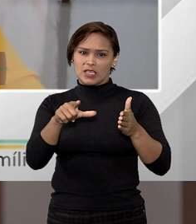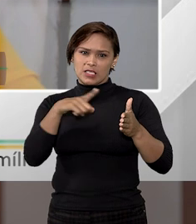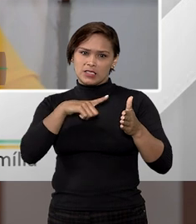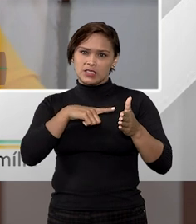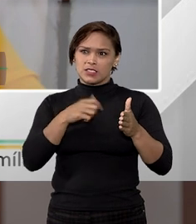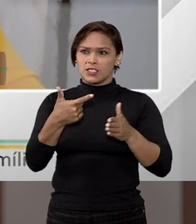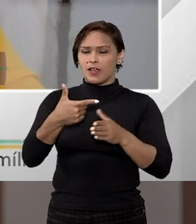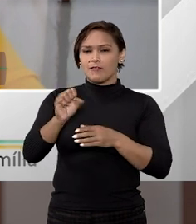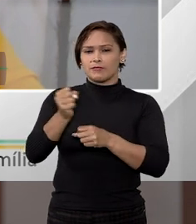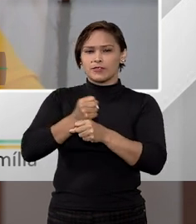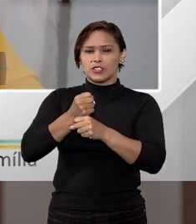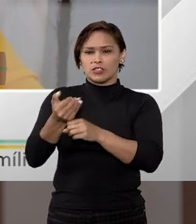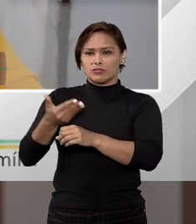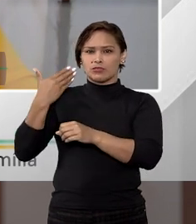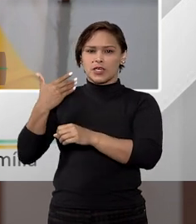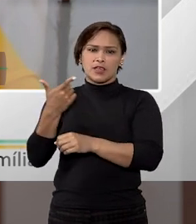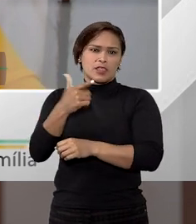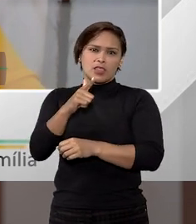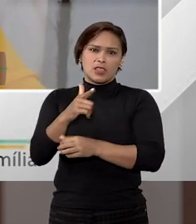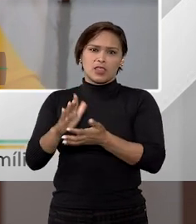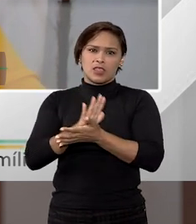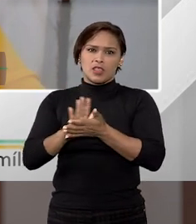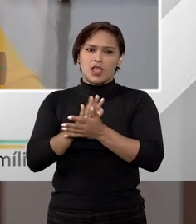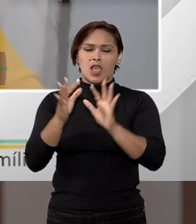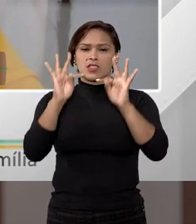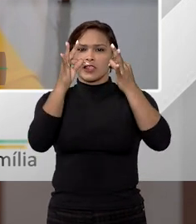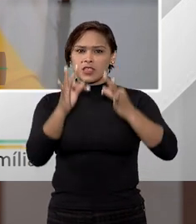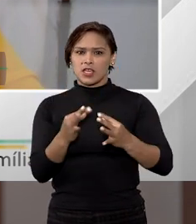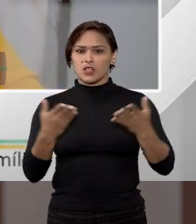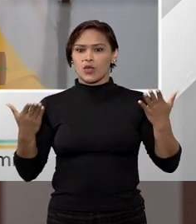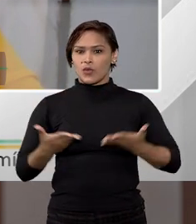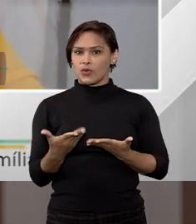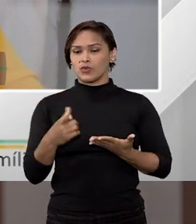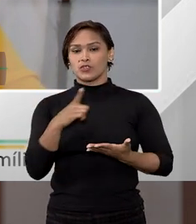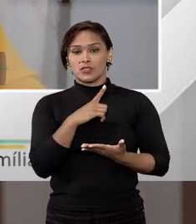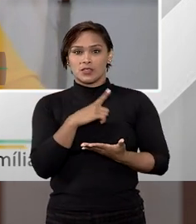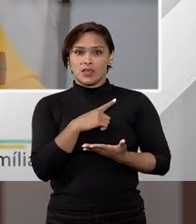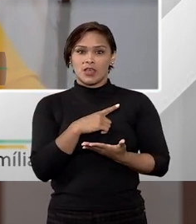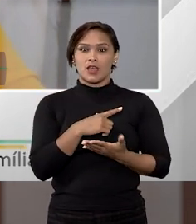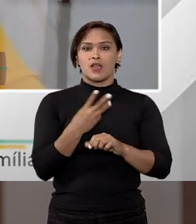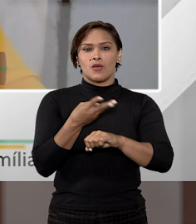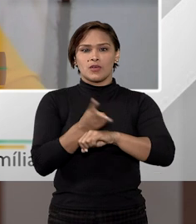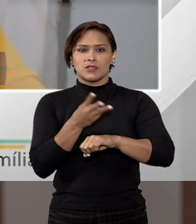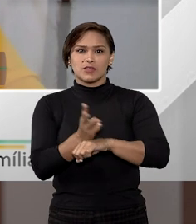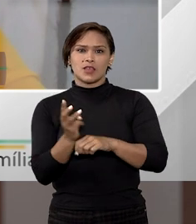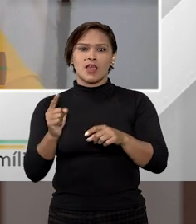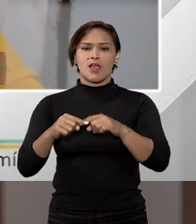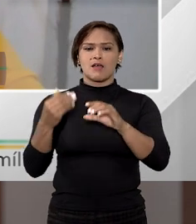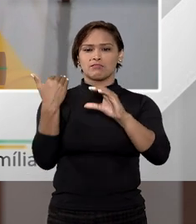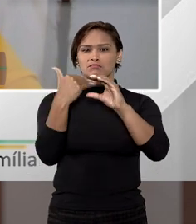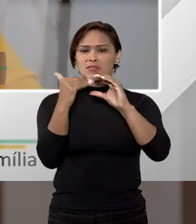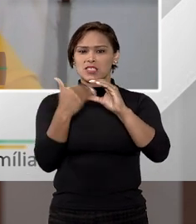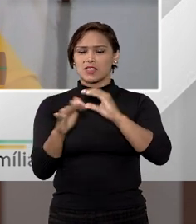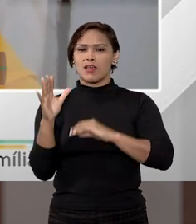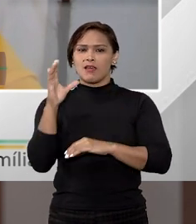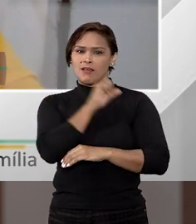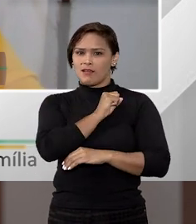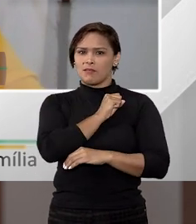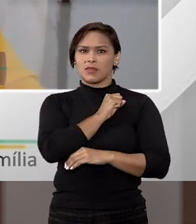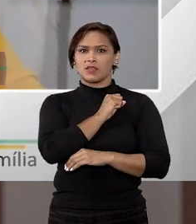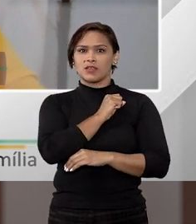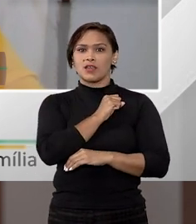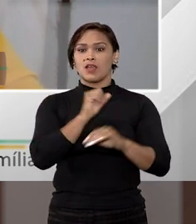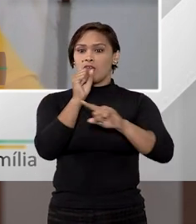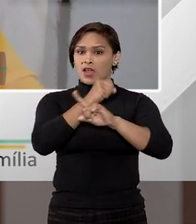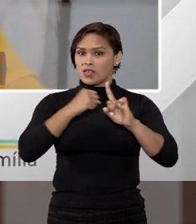Se há 20 anos atrás nós não tínhamos tanta tecnologia quanto temos hoje, WhatsApp, mensagens instantâneas,